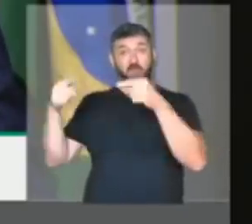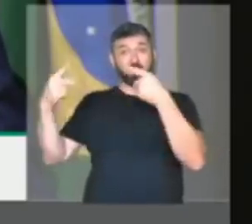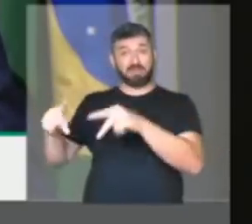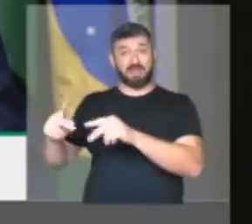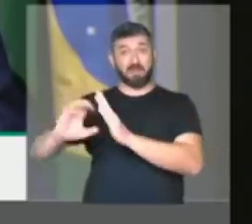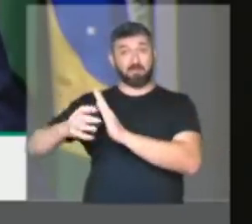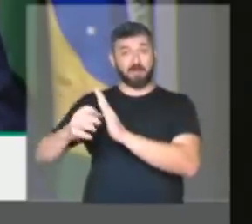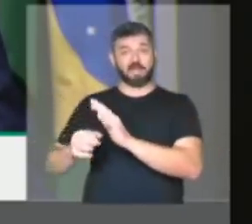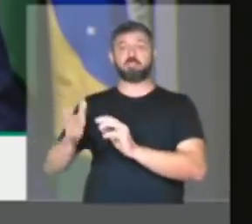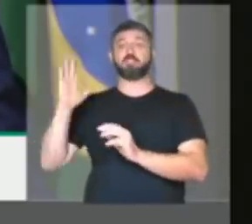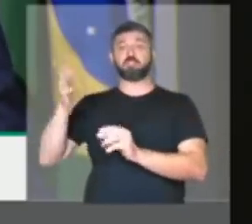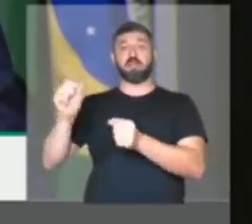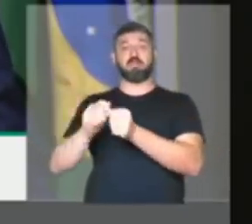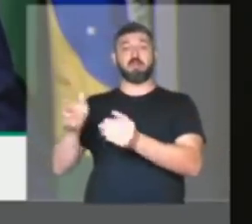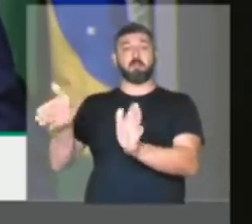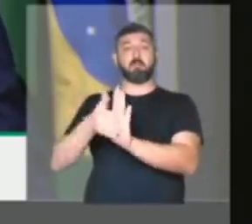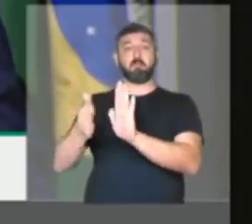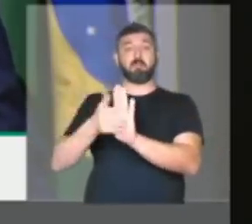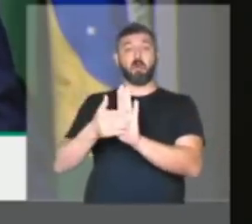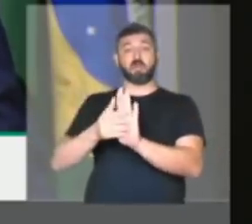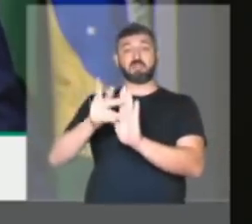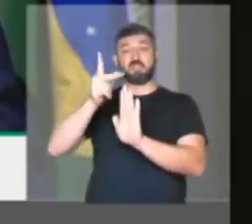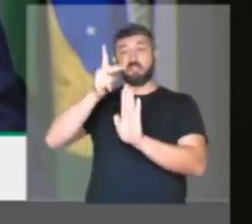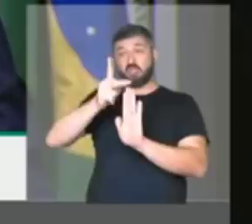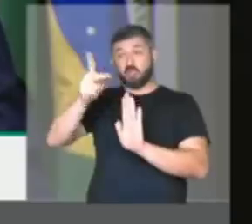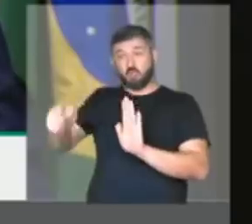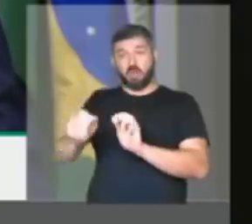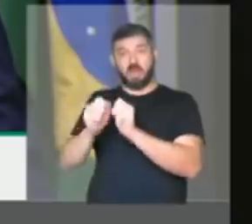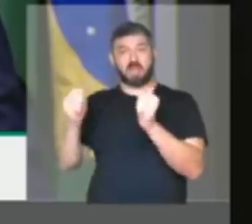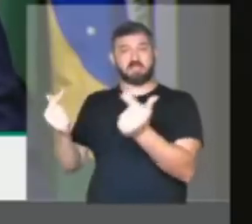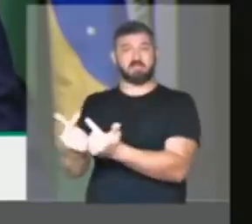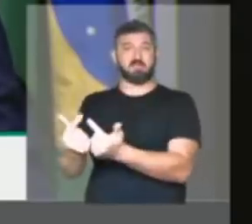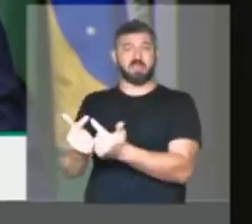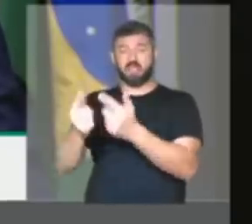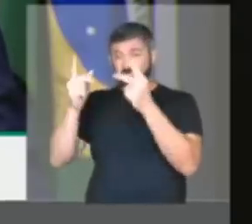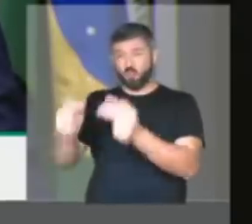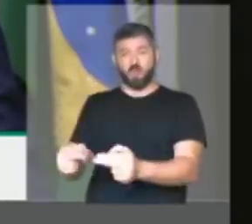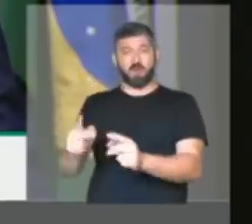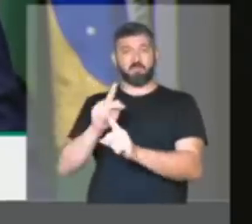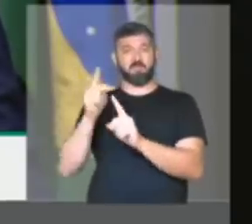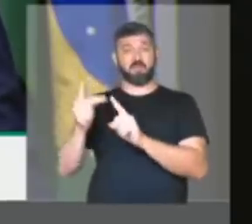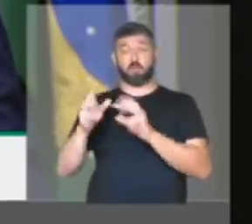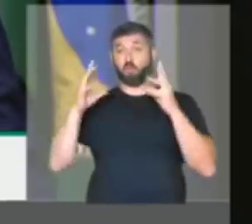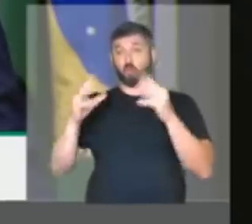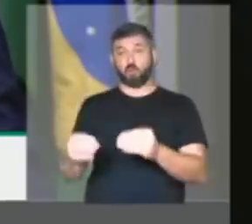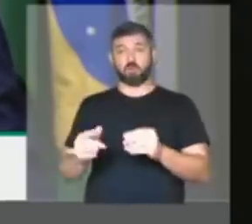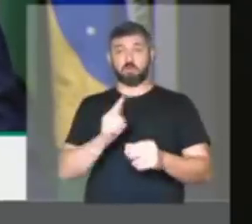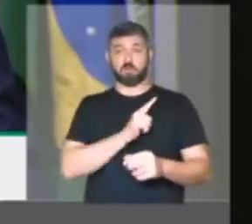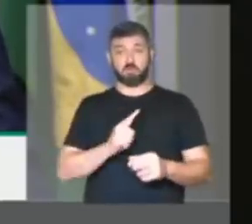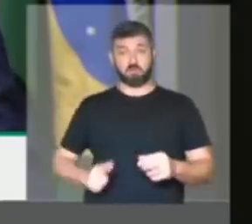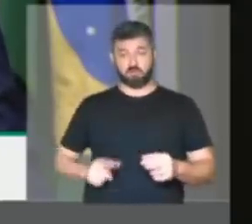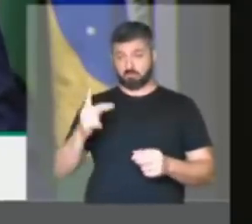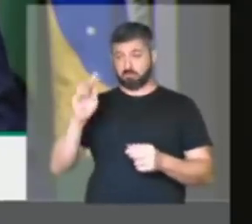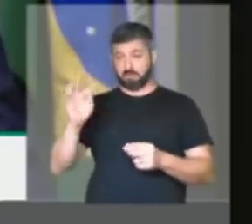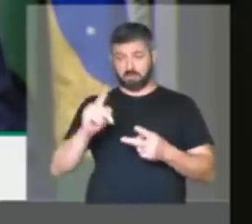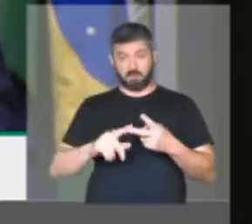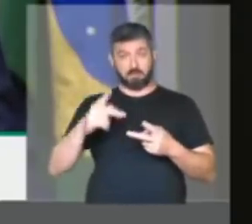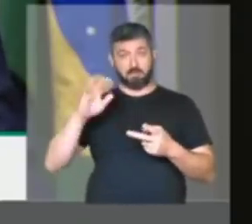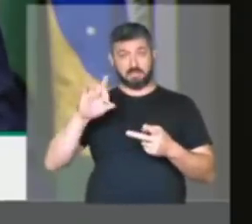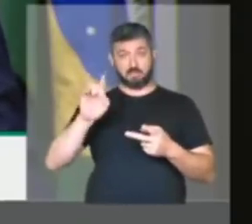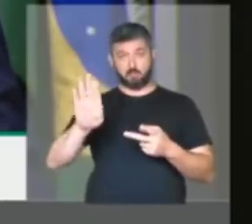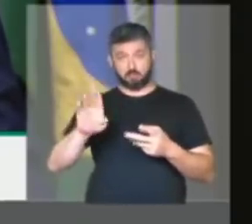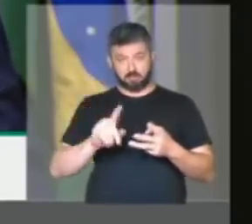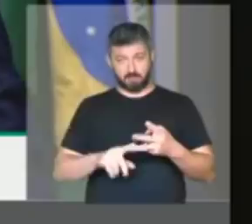enviaram reformas previdenciárias para suas respectivas assembleias legislativas. Todos. Governadores do PT, do